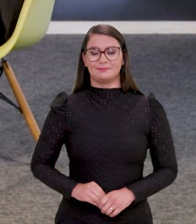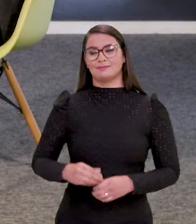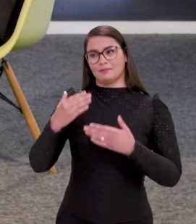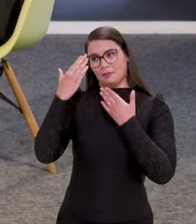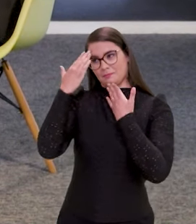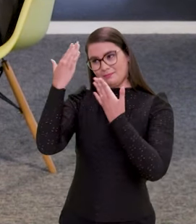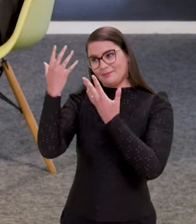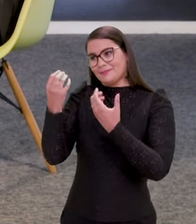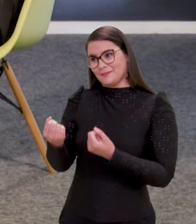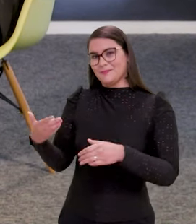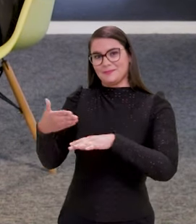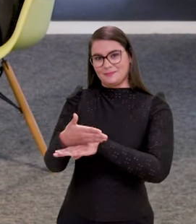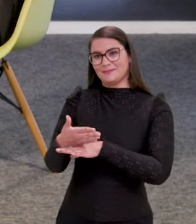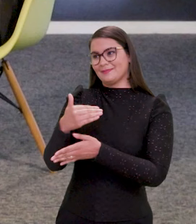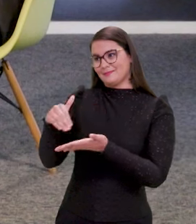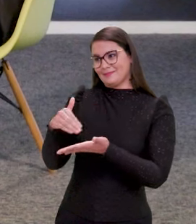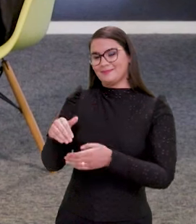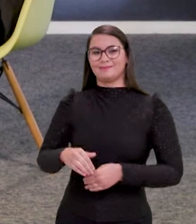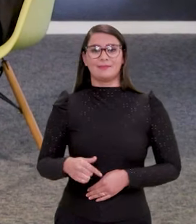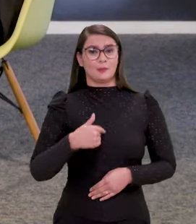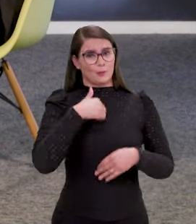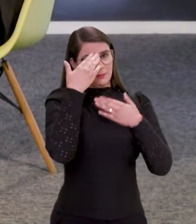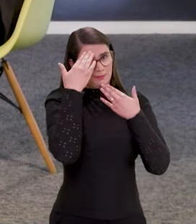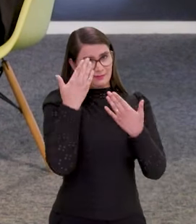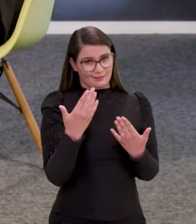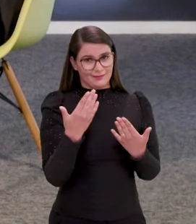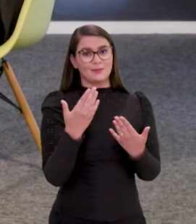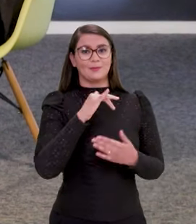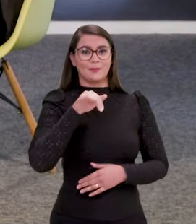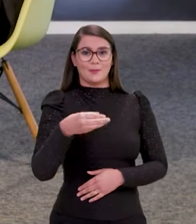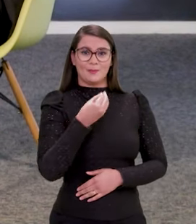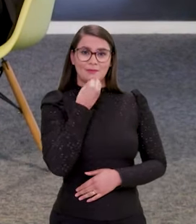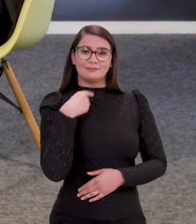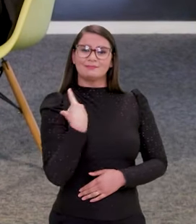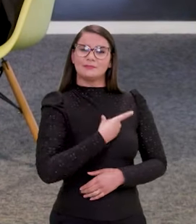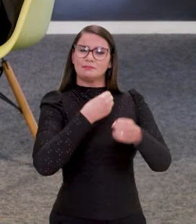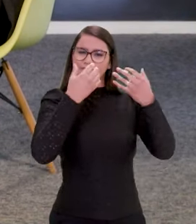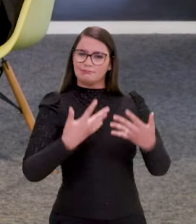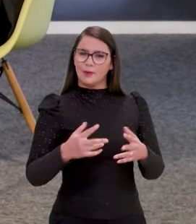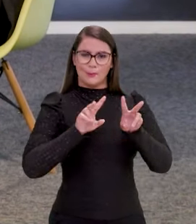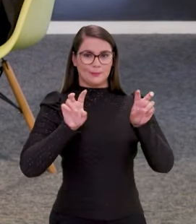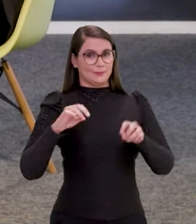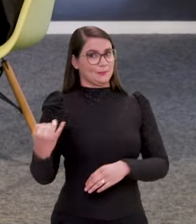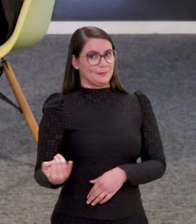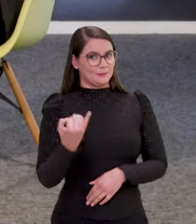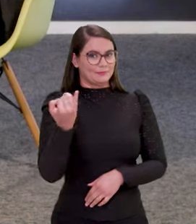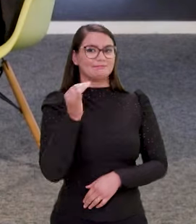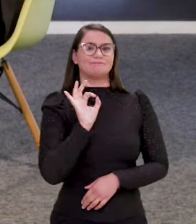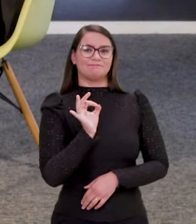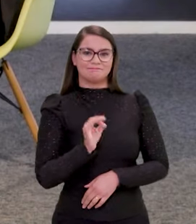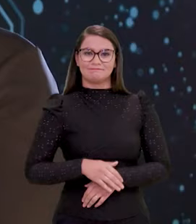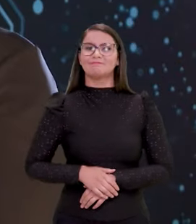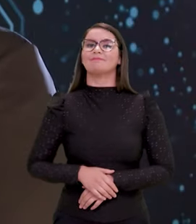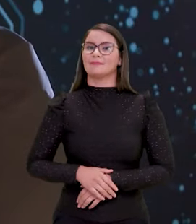Muito obrigada pela sua participação aqui com a gente, secretário. Eu que agradeço, Chancline, essa oportunidade de a gente falar dessa pauta tão relevante. Exatamente,